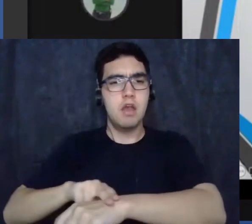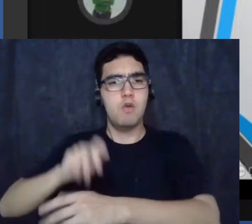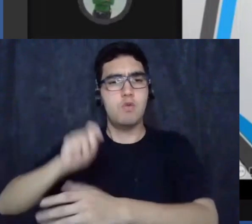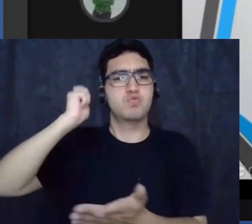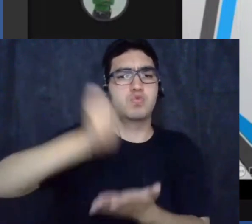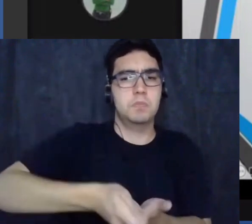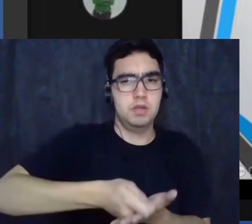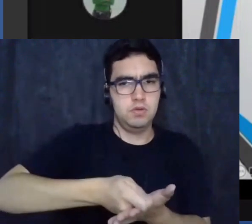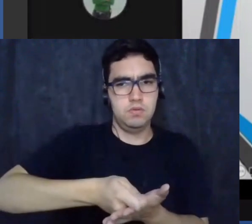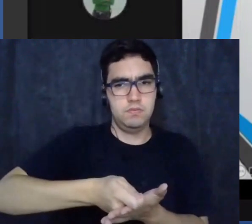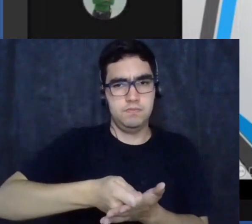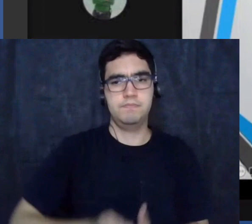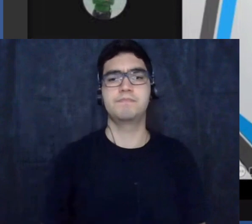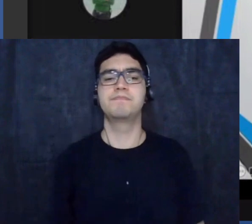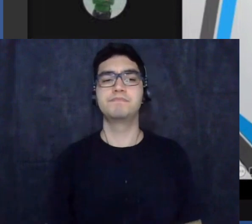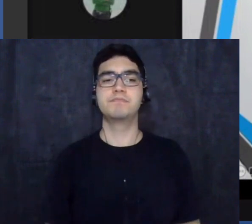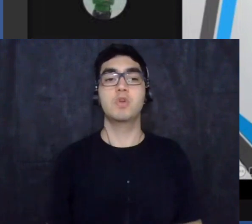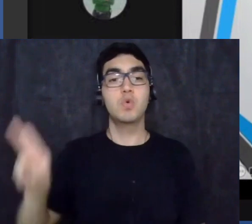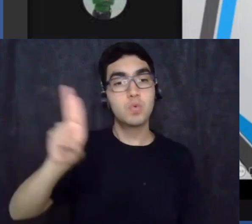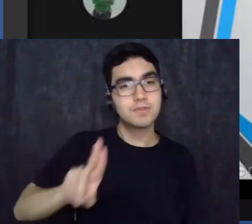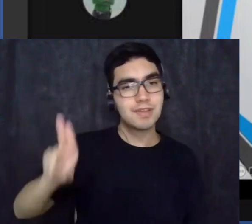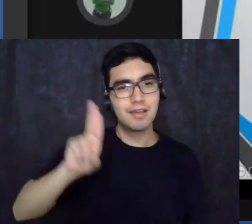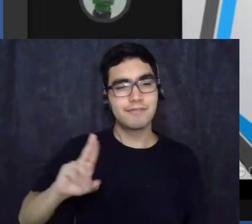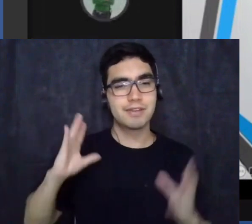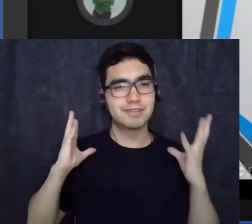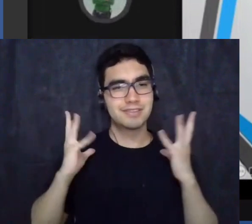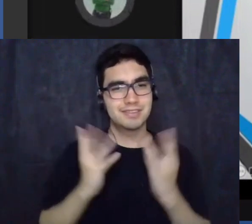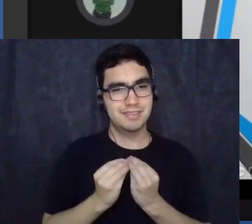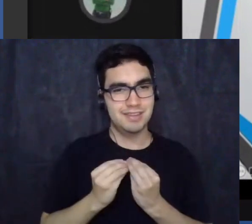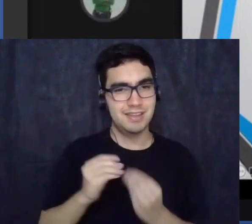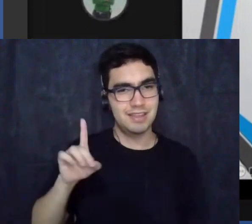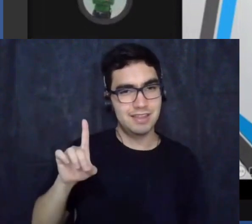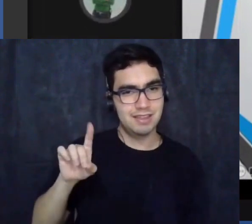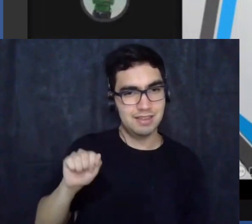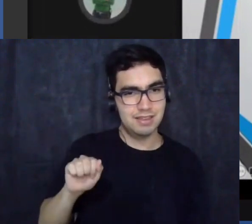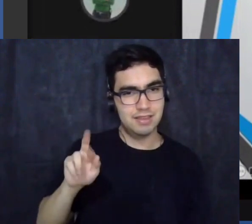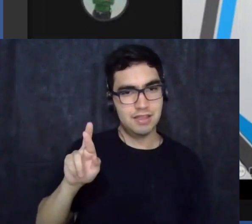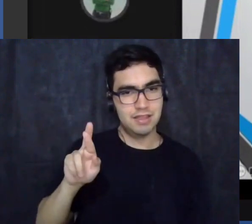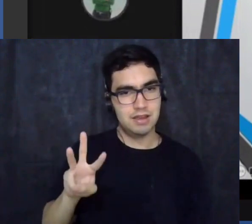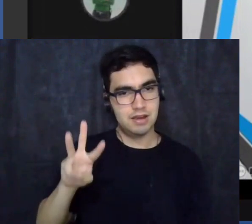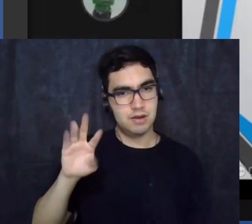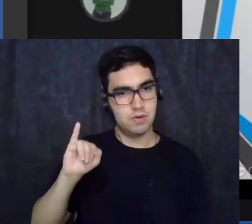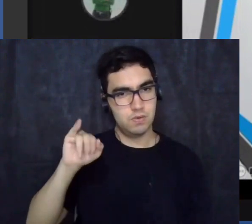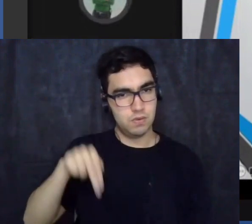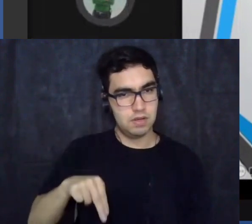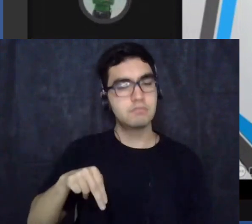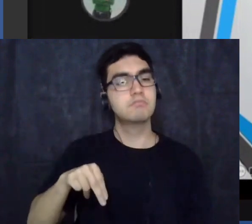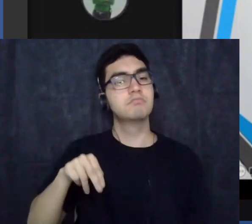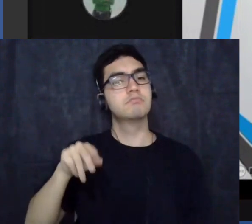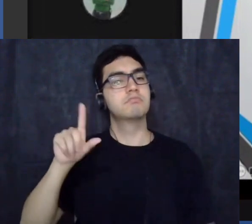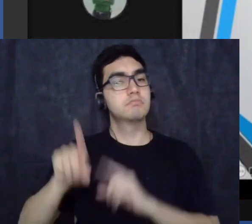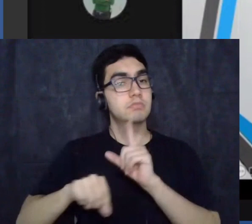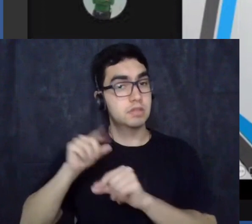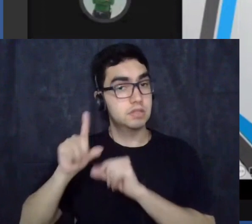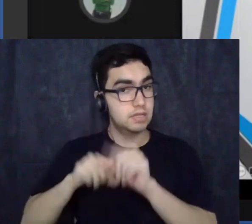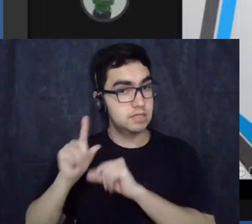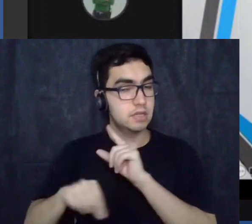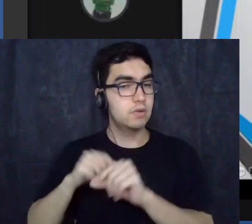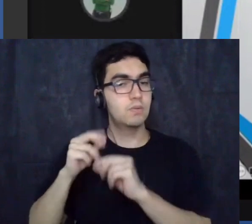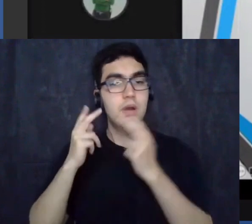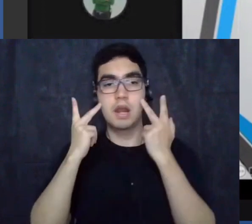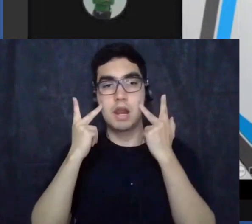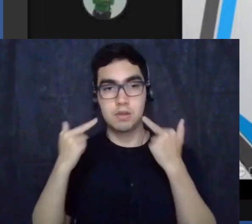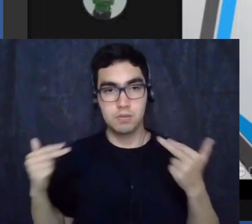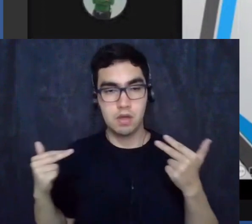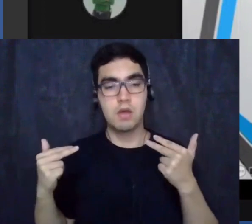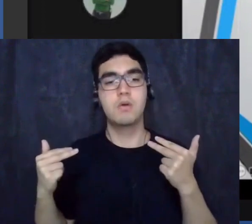Charles Darwin e a sua ideia, sua teoria de seleção natural, do mais